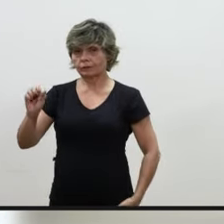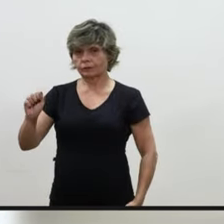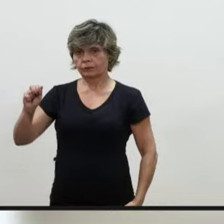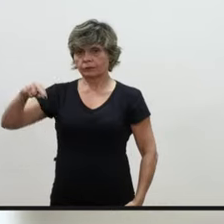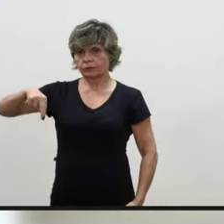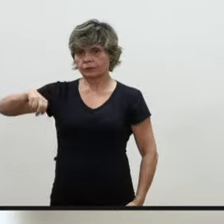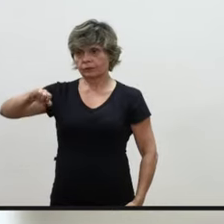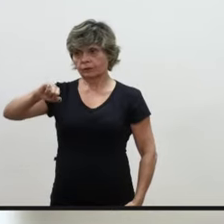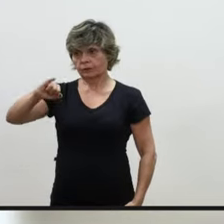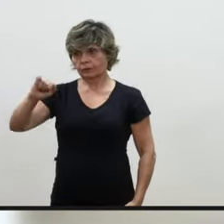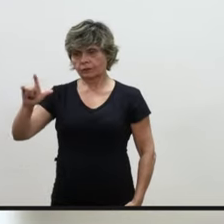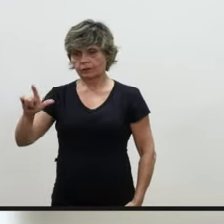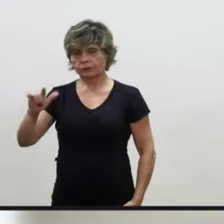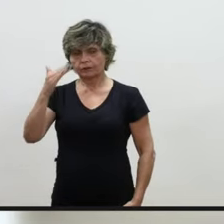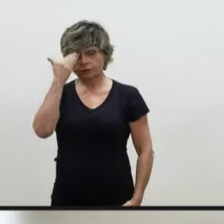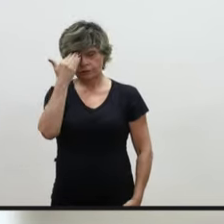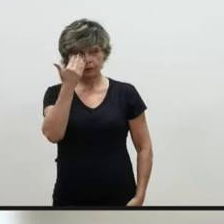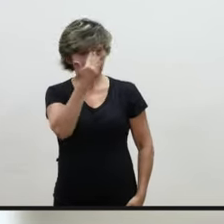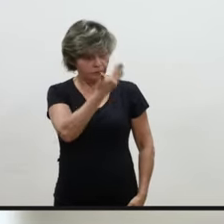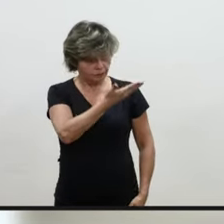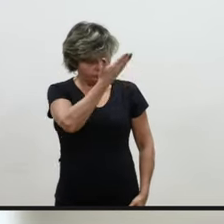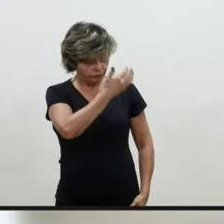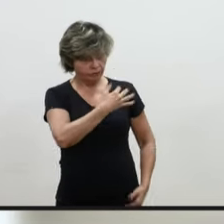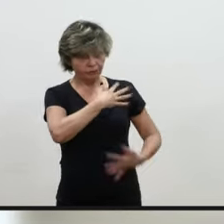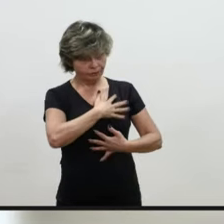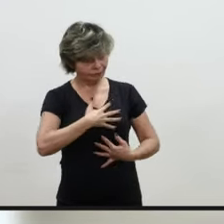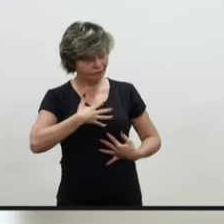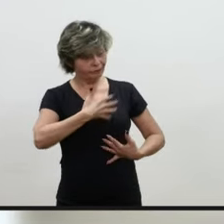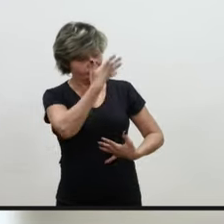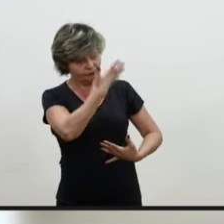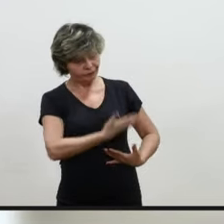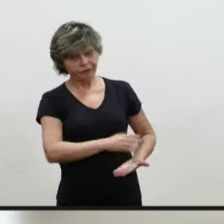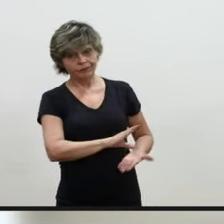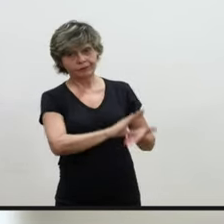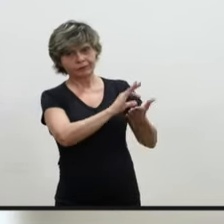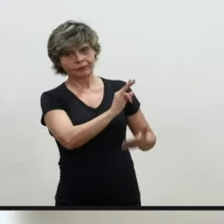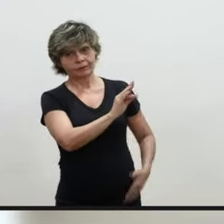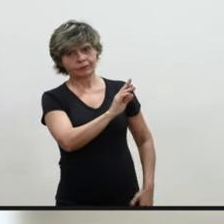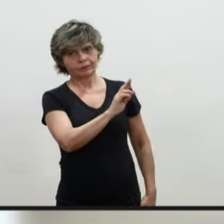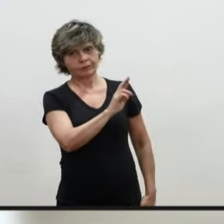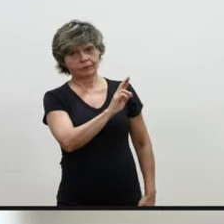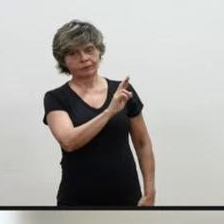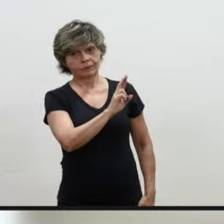Agradeço vossa excelência, conselheiro Francisco Ramos,